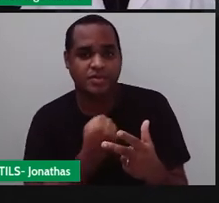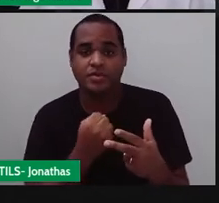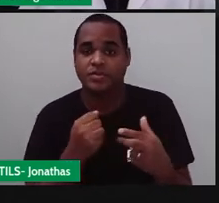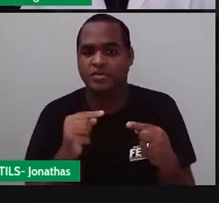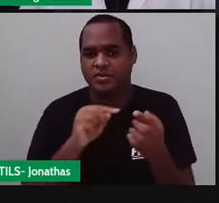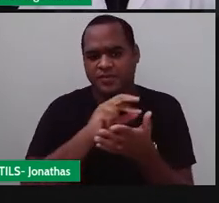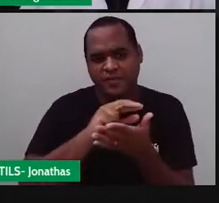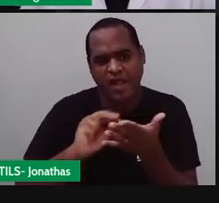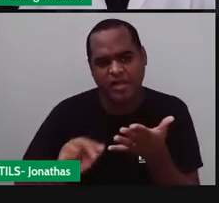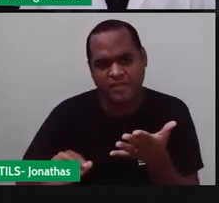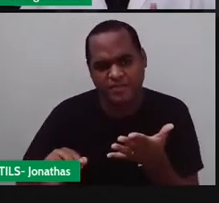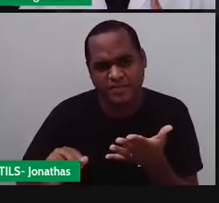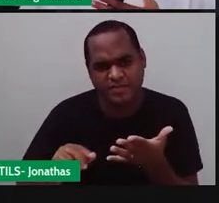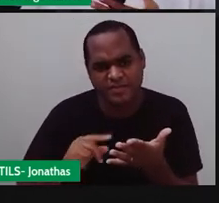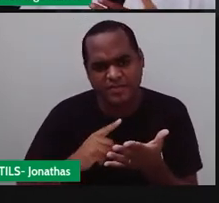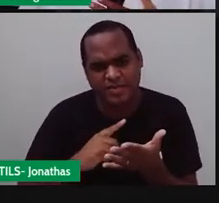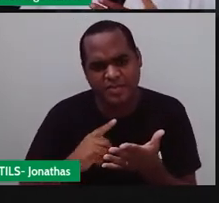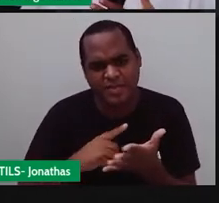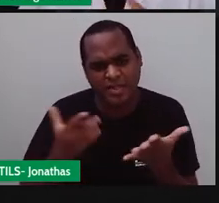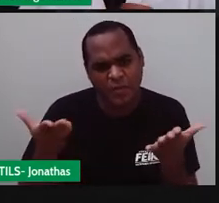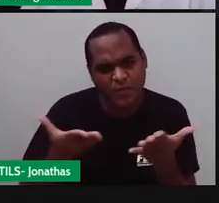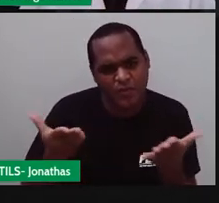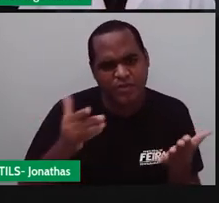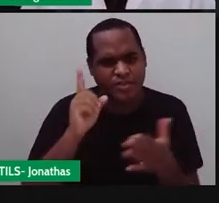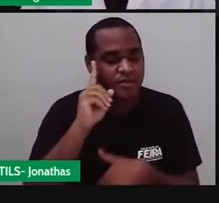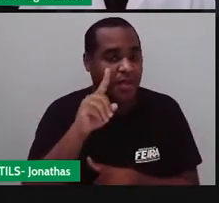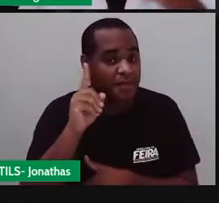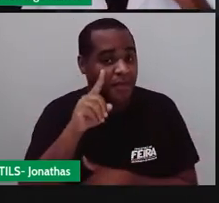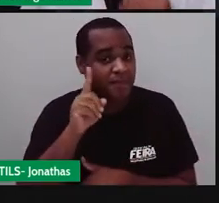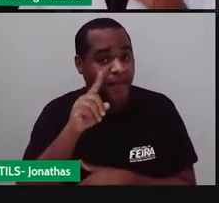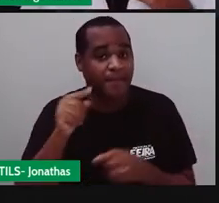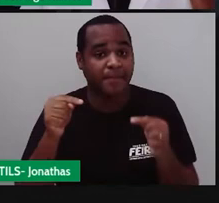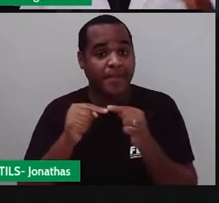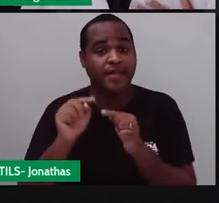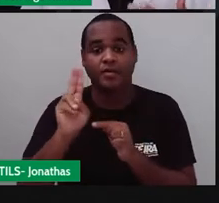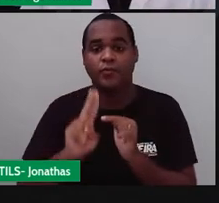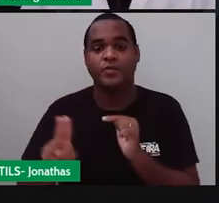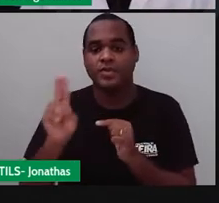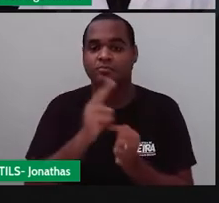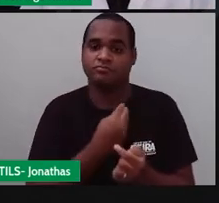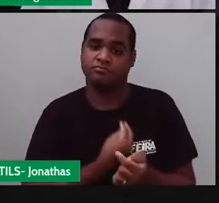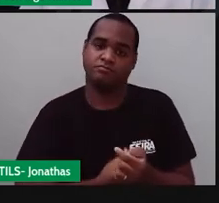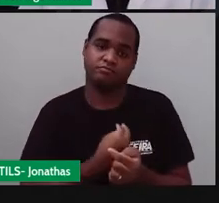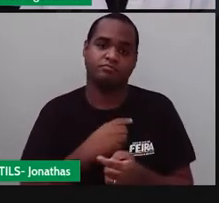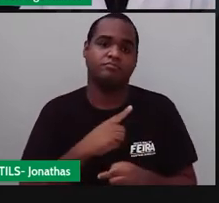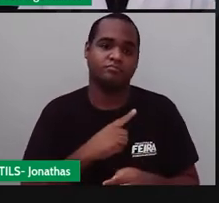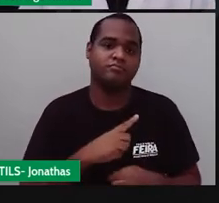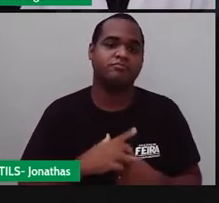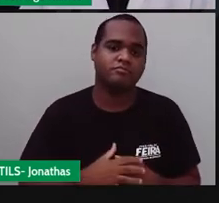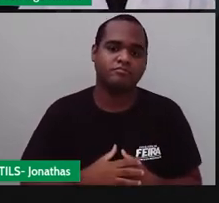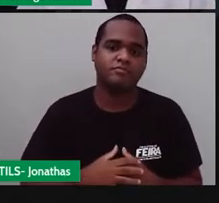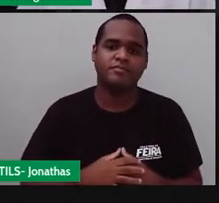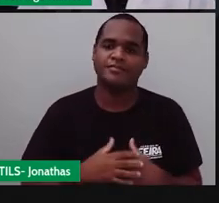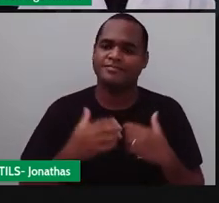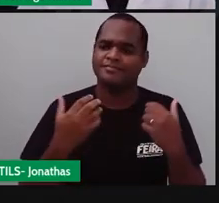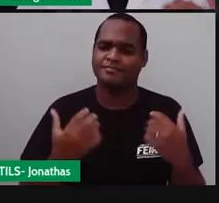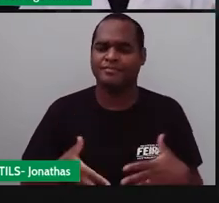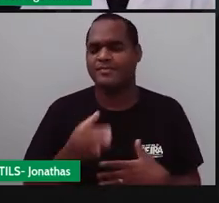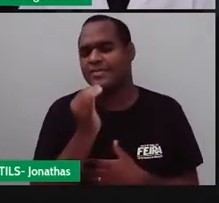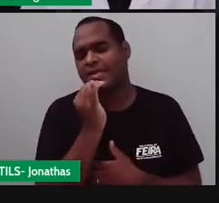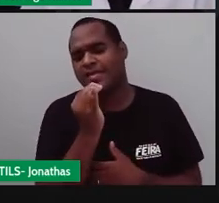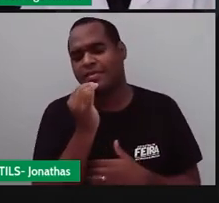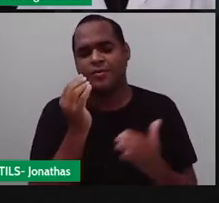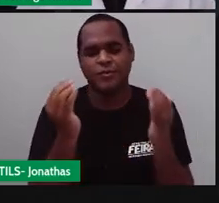situações do nosso cotidiano, em coisas que a gente usa na nossa vida, tá? Então, como, por exemplo,